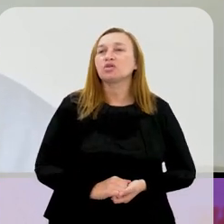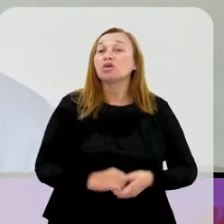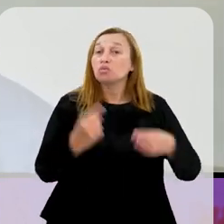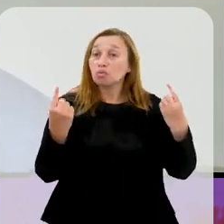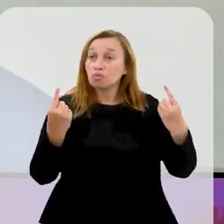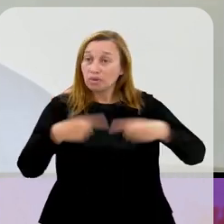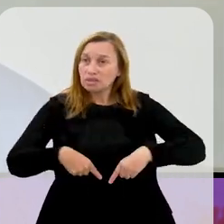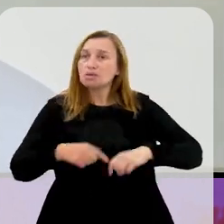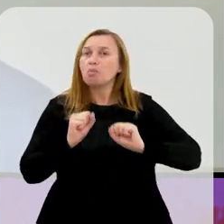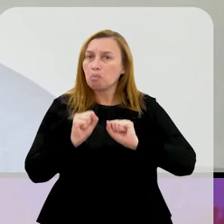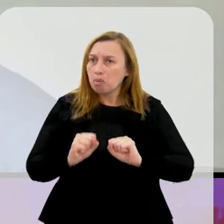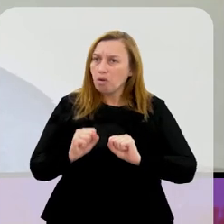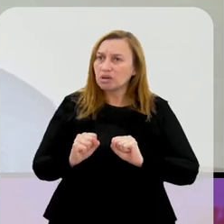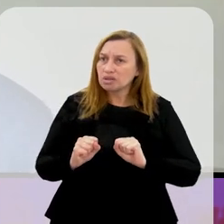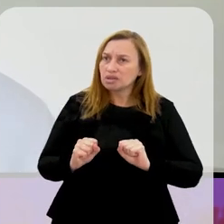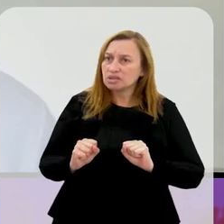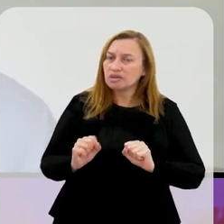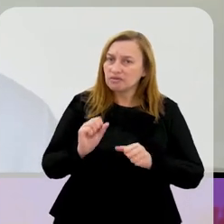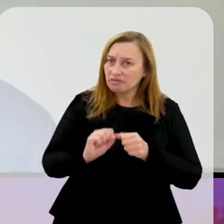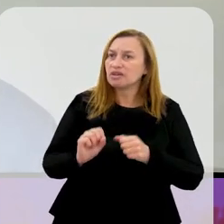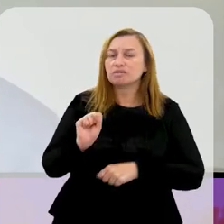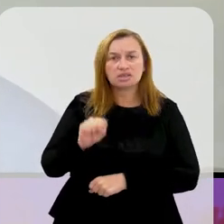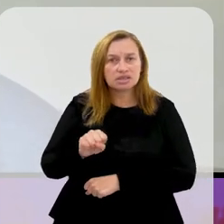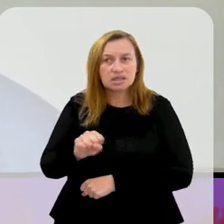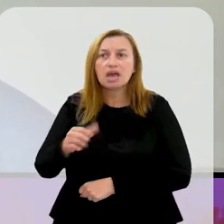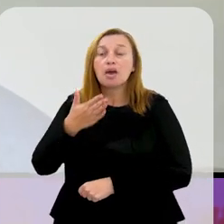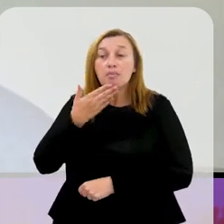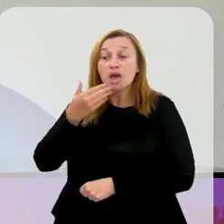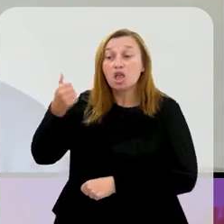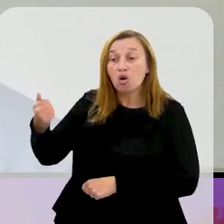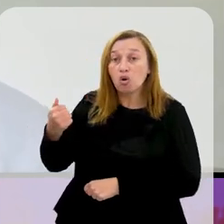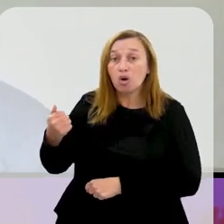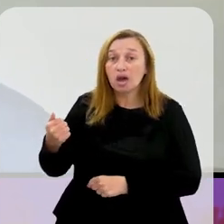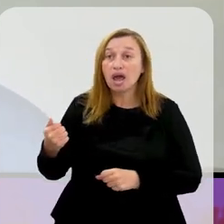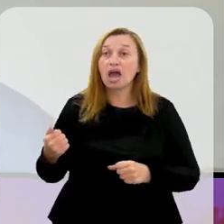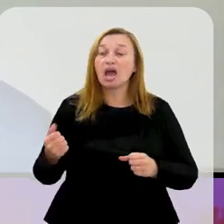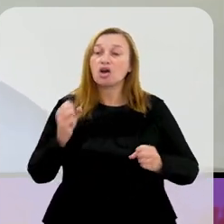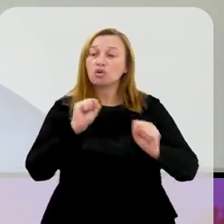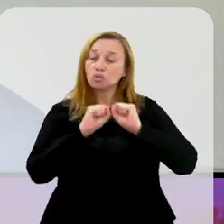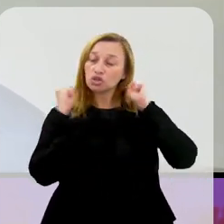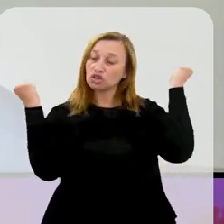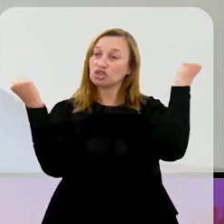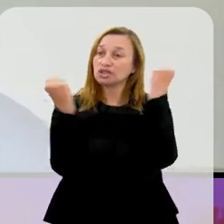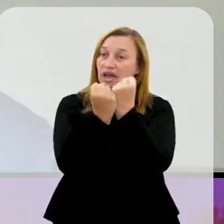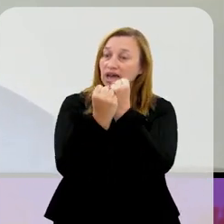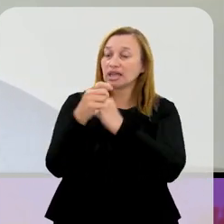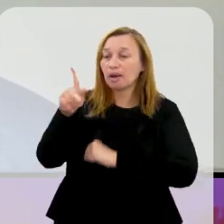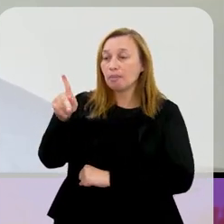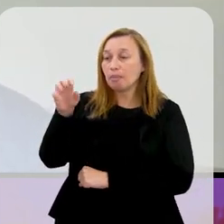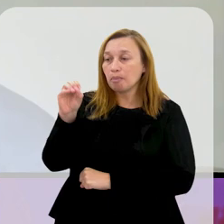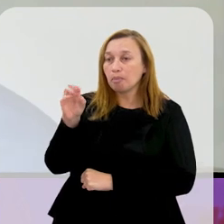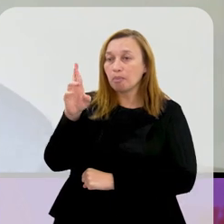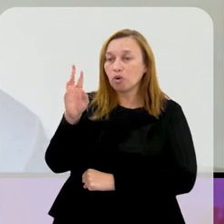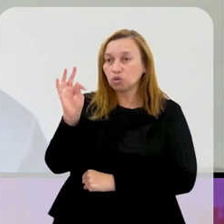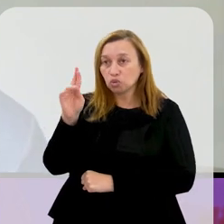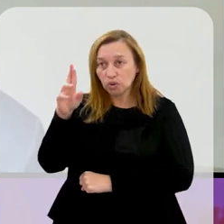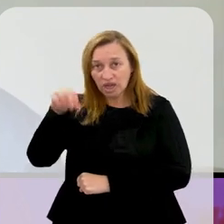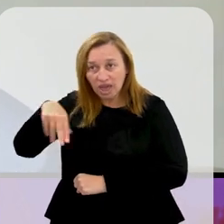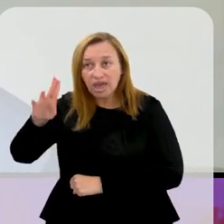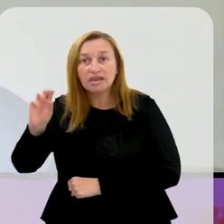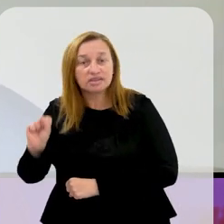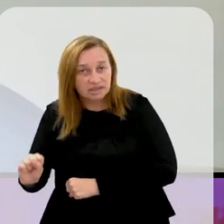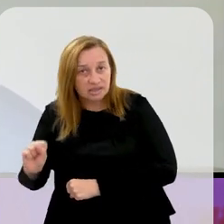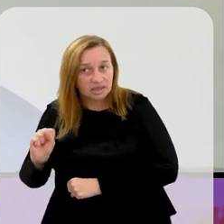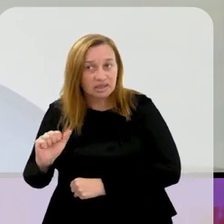E os jogos podem ser realizados assim. Você melhorar o campo da Portuguesa, melhorar o estádio Ítalo Delcima, por